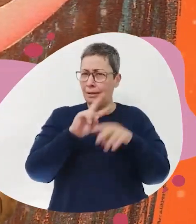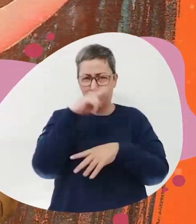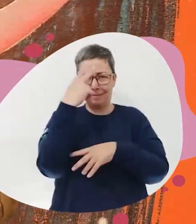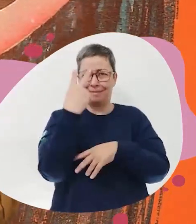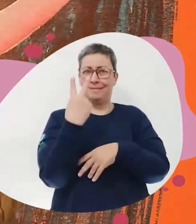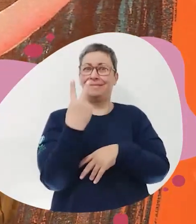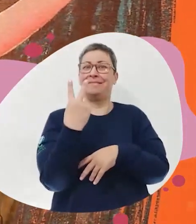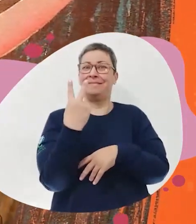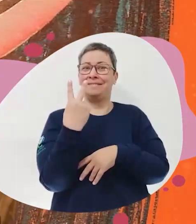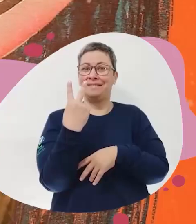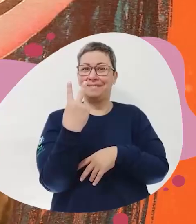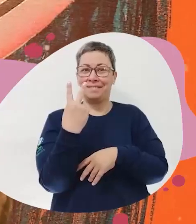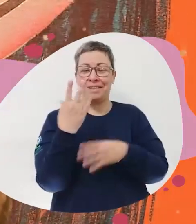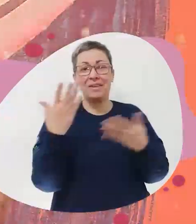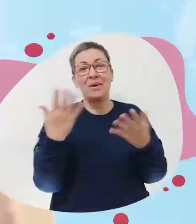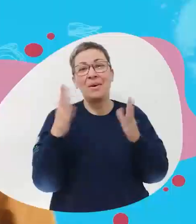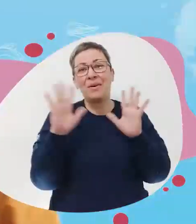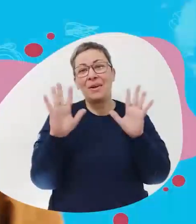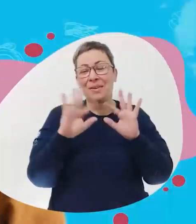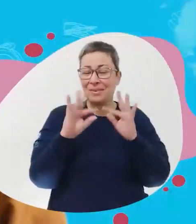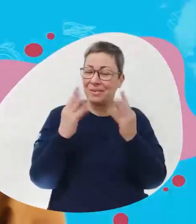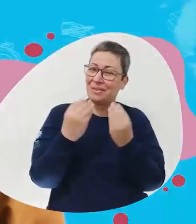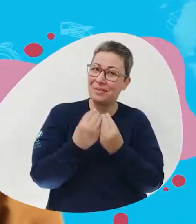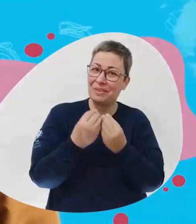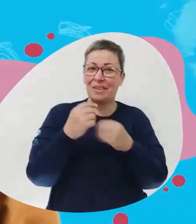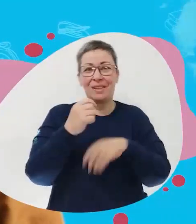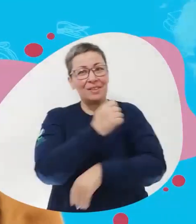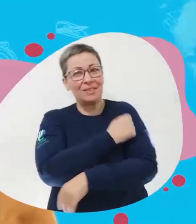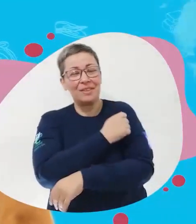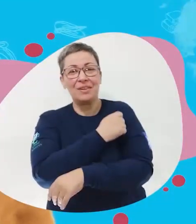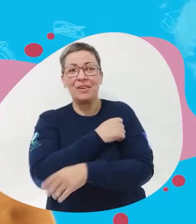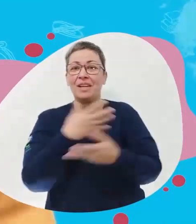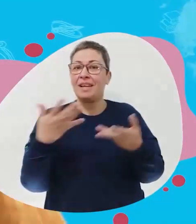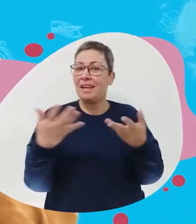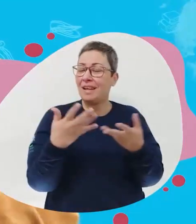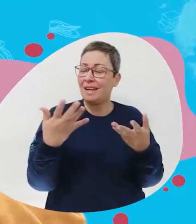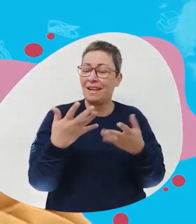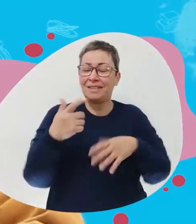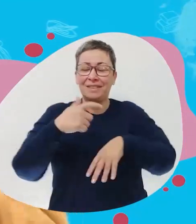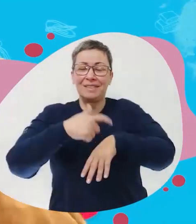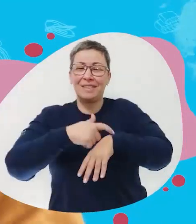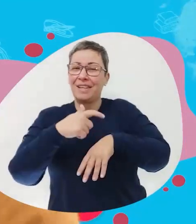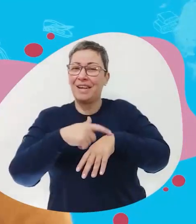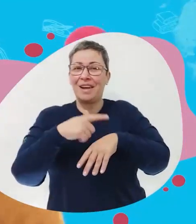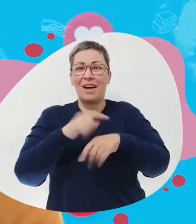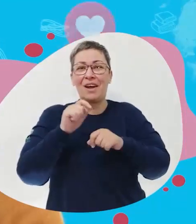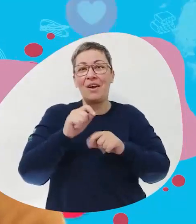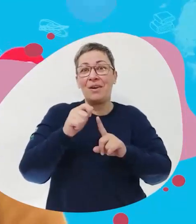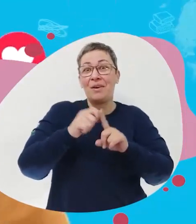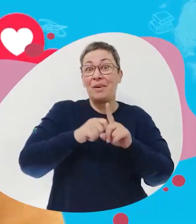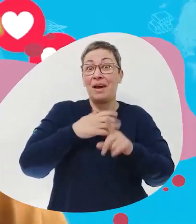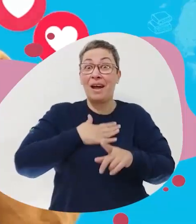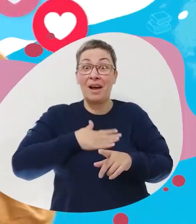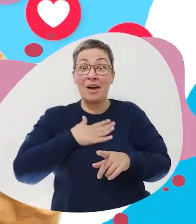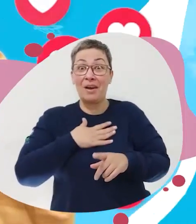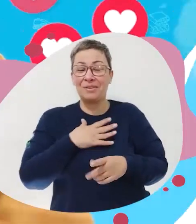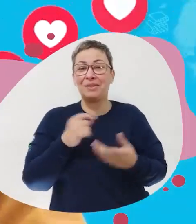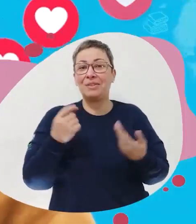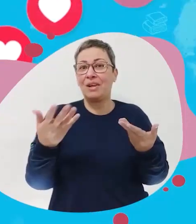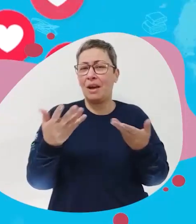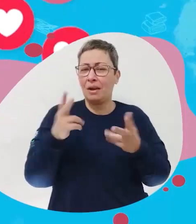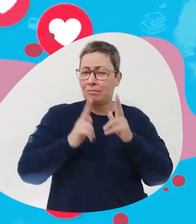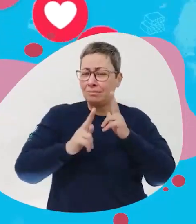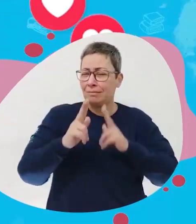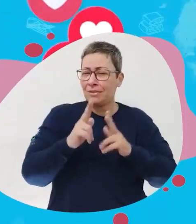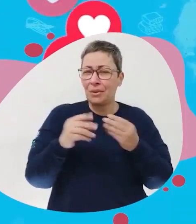de cabeça pra baixo. Olá famílias e alunos, essa é a hora do aluno de agosto. Bora participar?